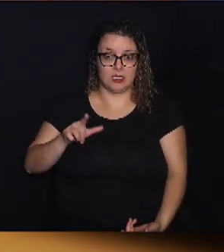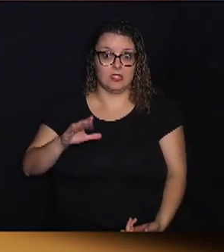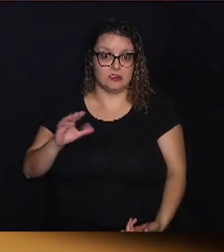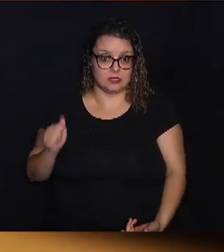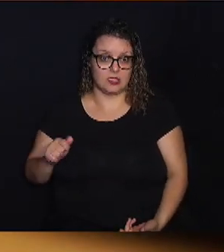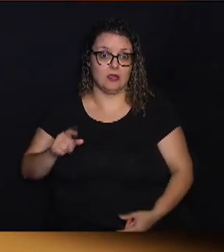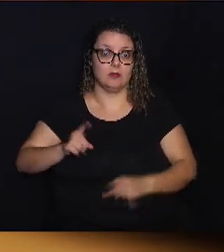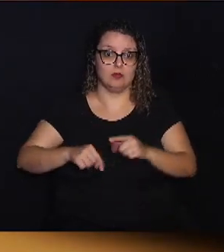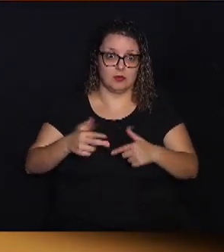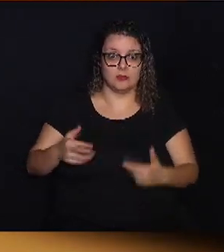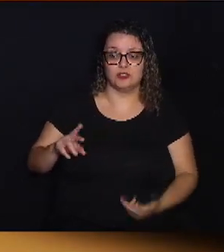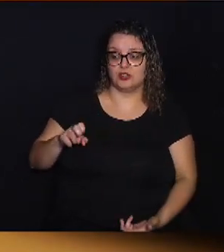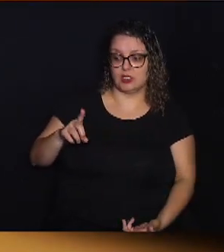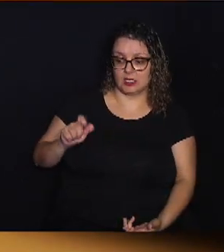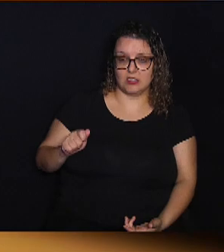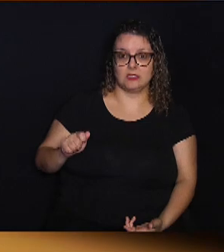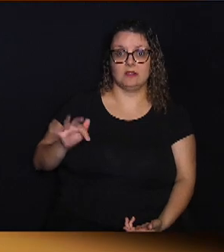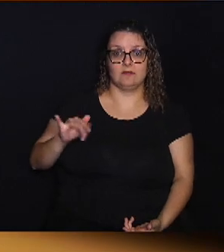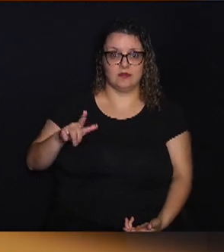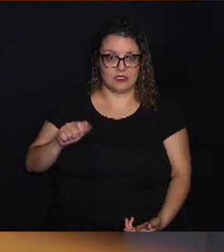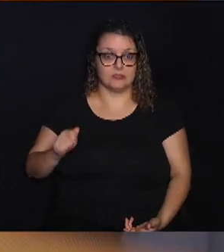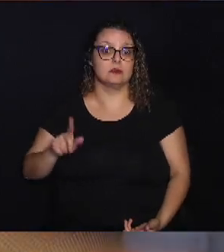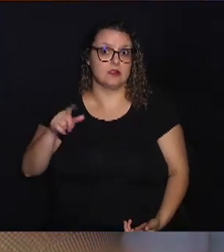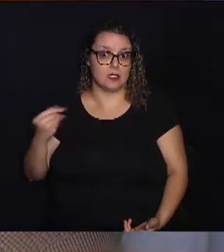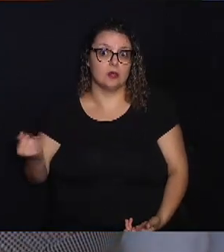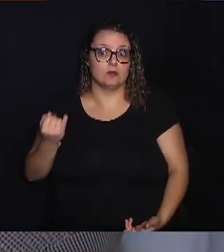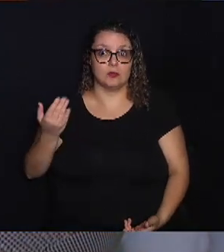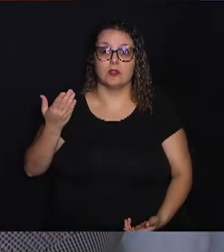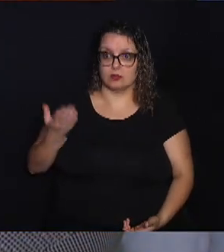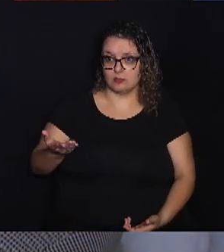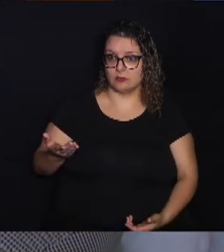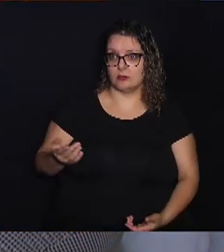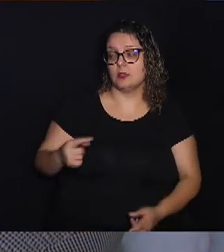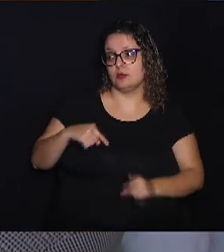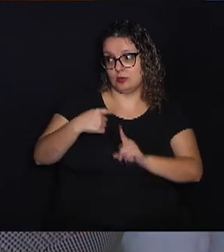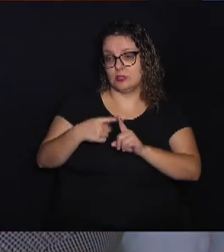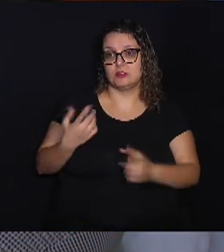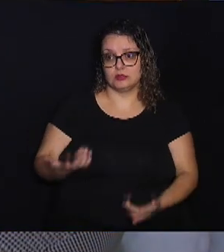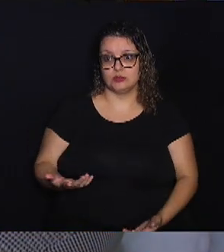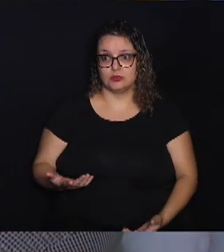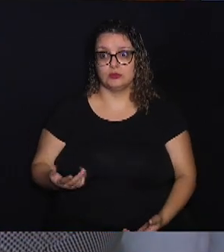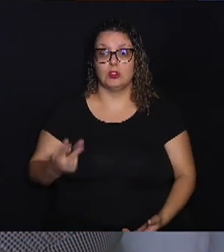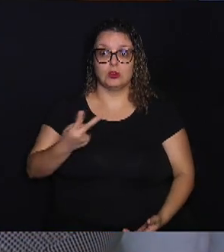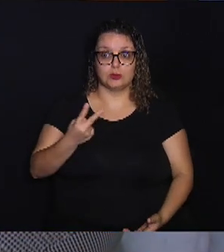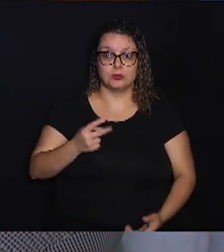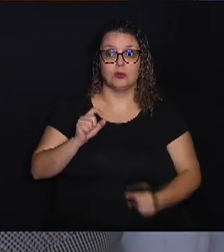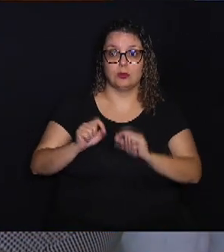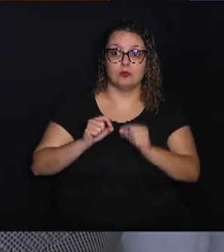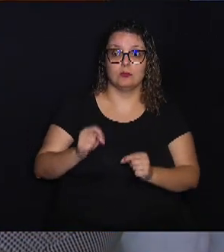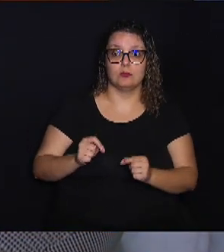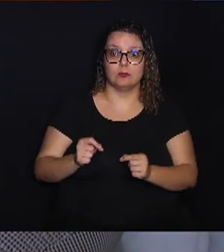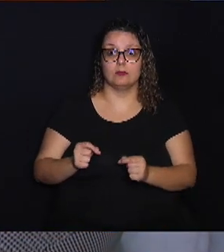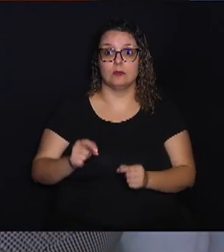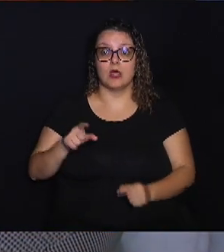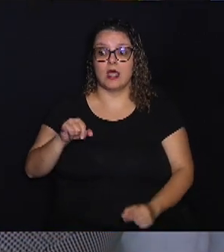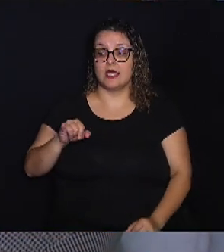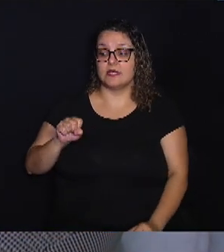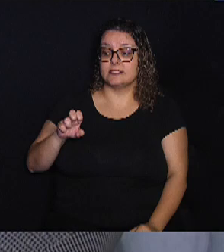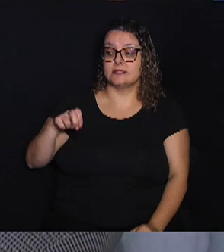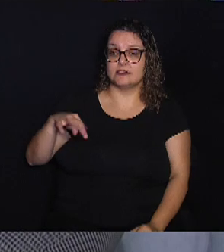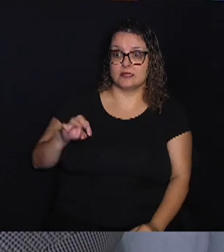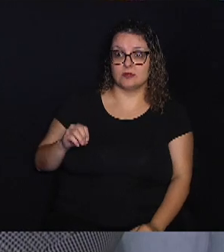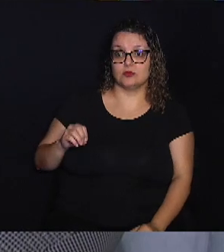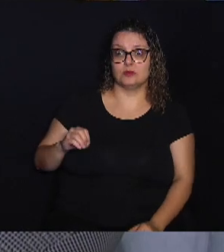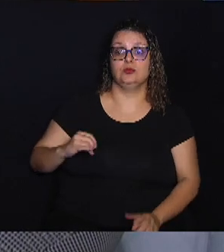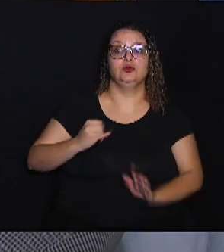fixa. Então, esse já é um ponto importante pra você e muito positivo. O segundo é que ele é isento de imposto de renda.